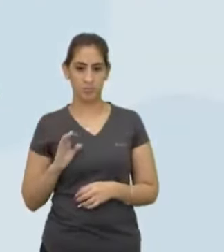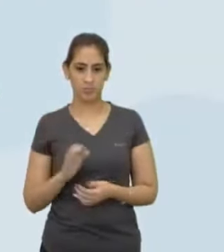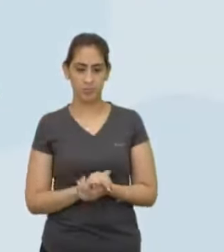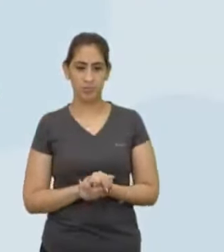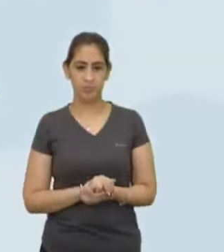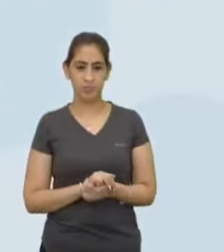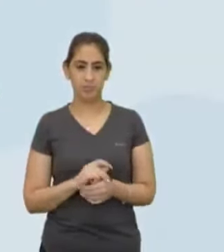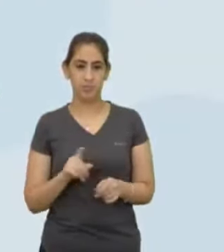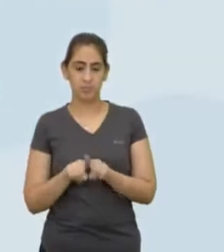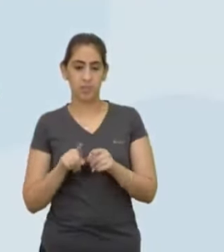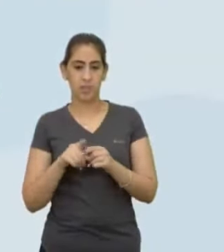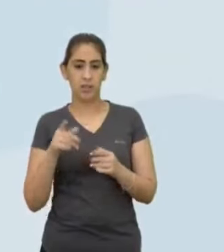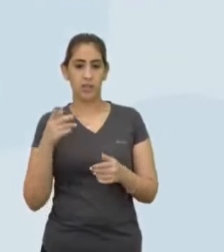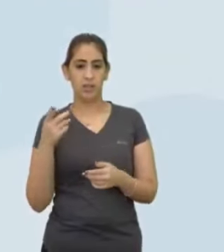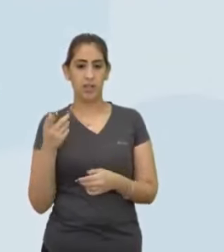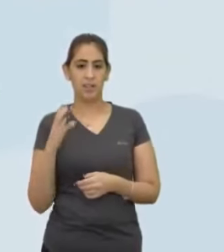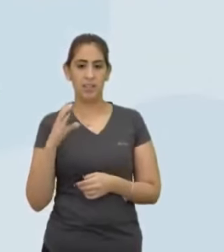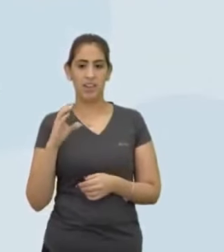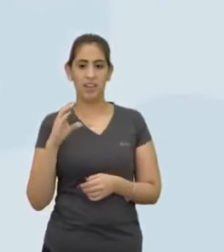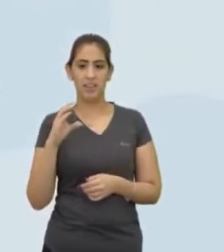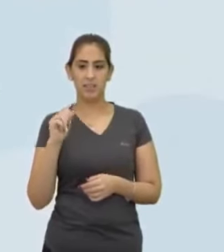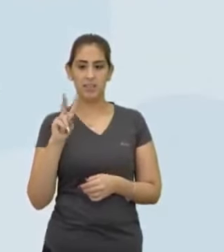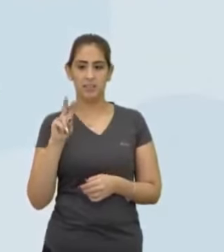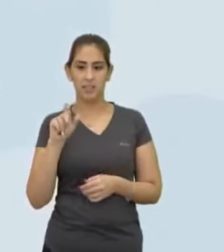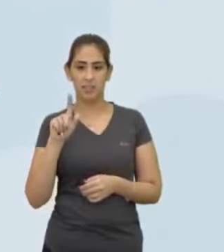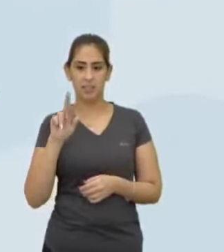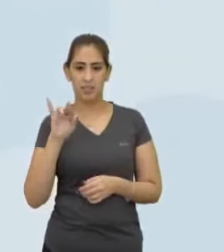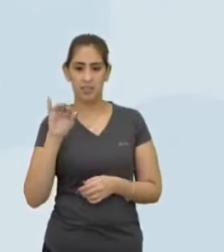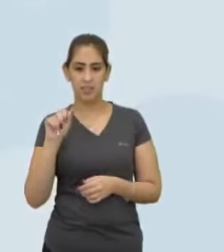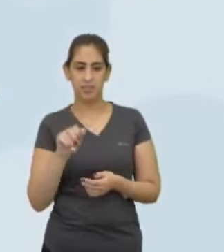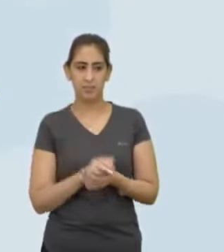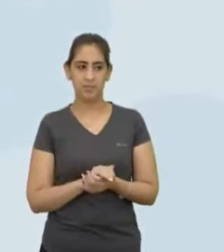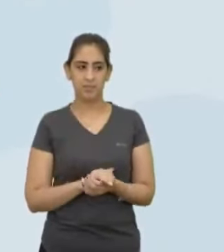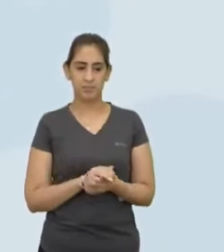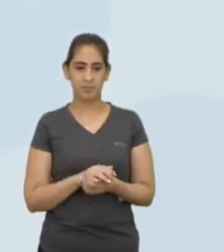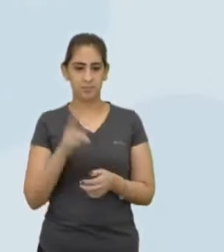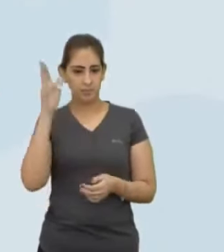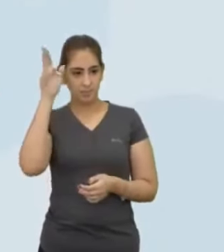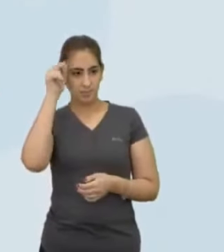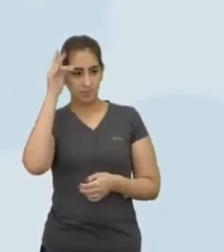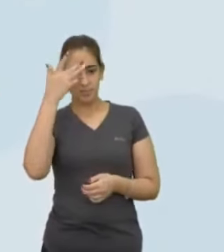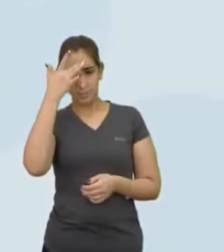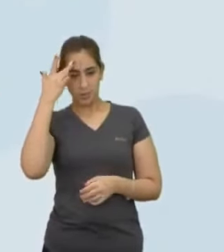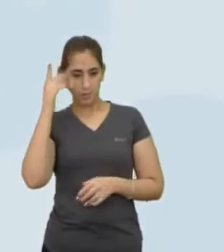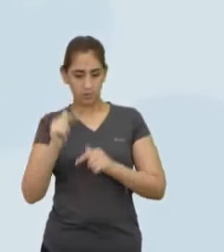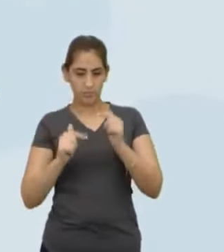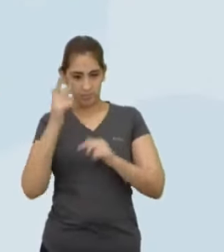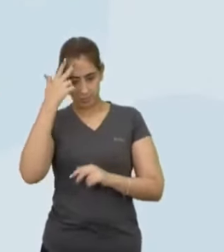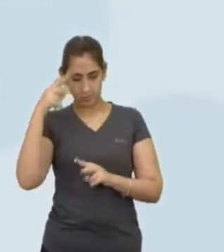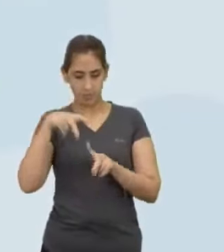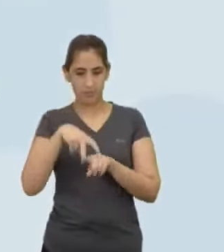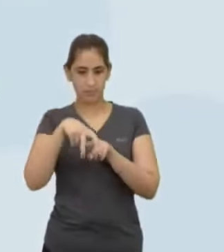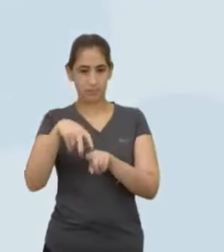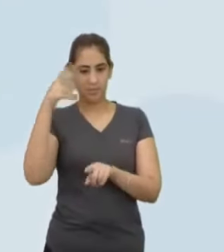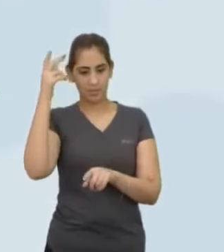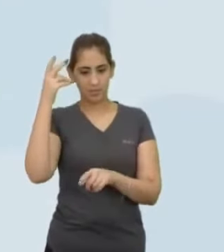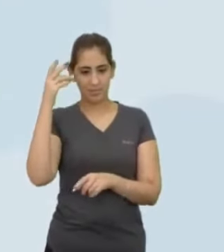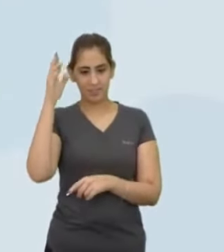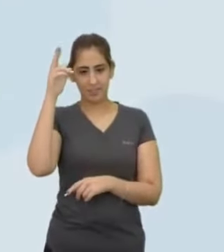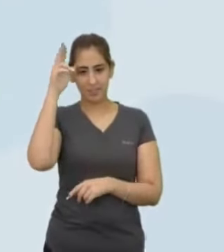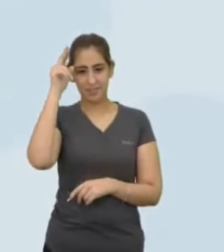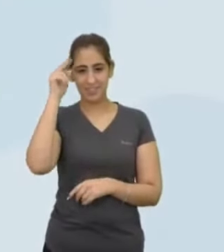A cavalaria era o top do top E as normas A gente tá vendo aqui Correspondiam aos